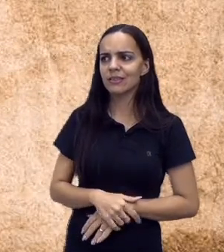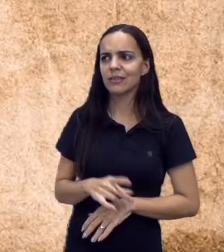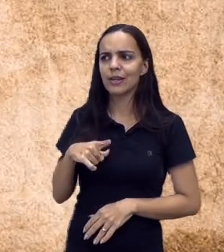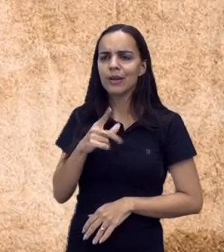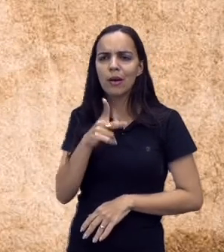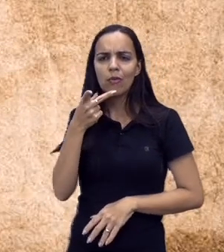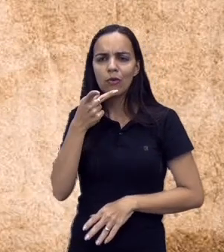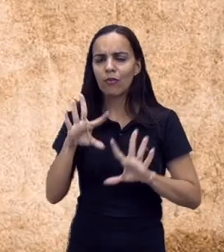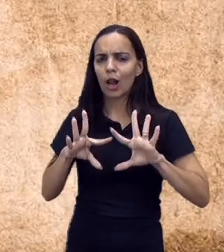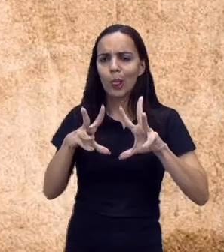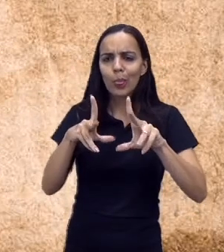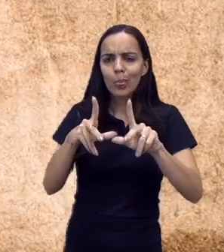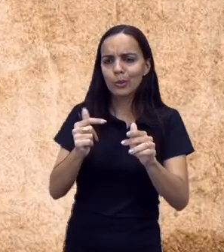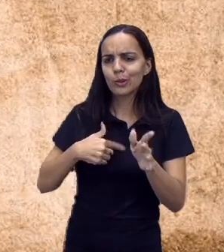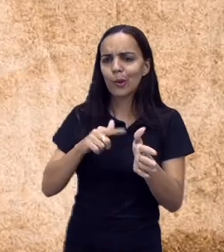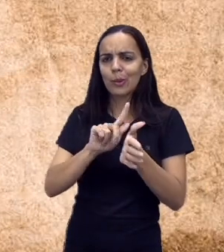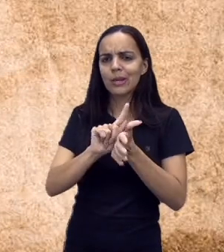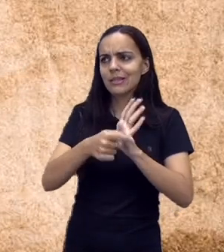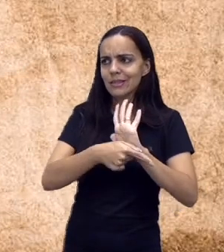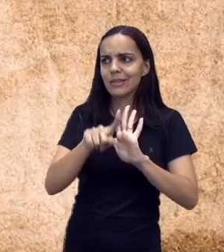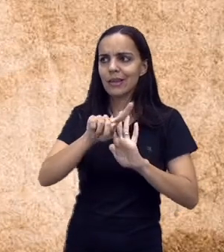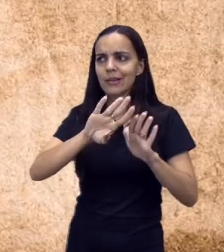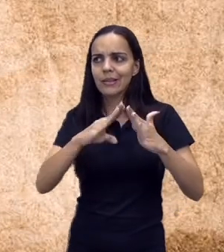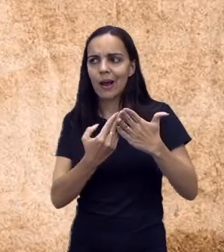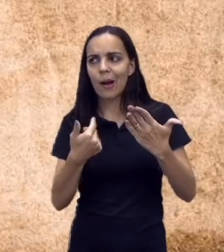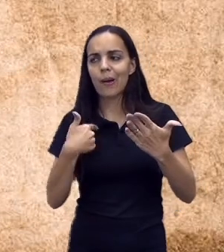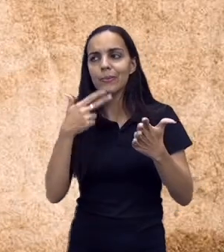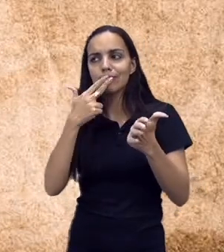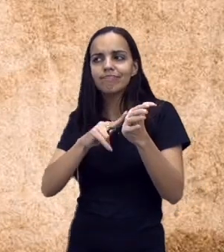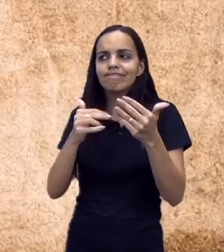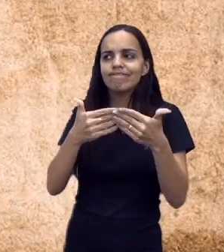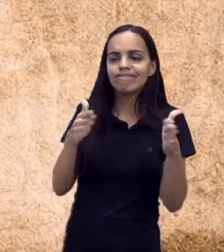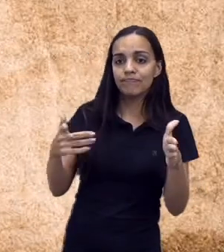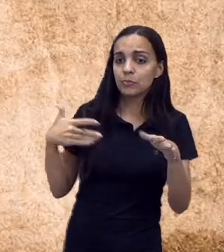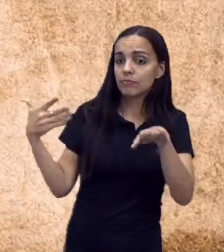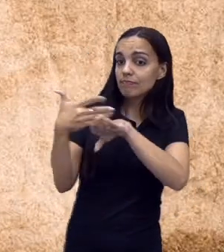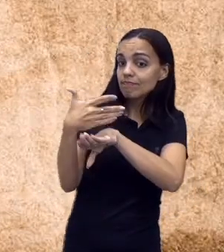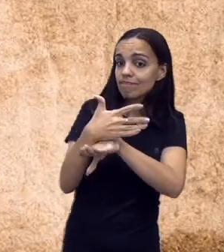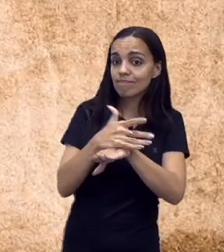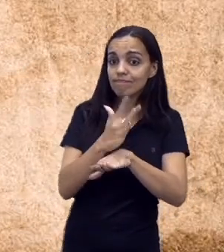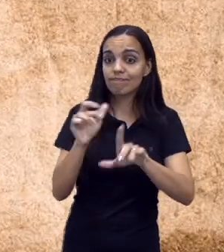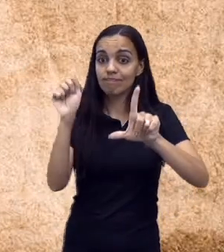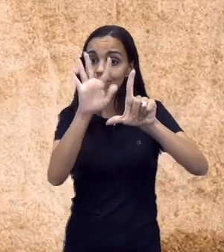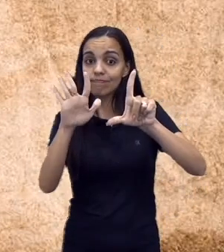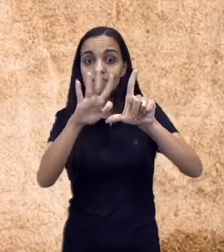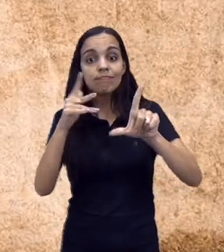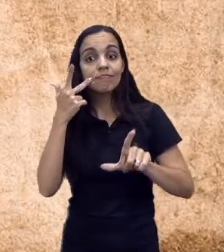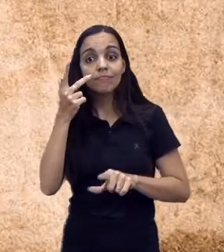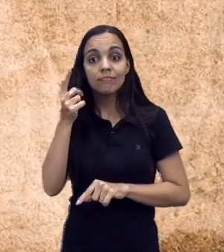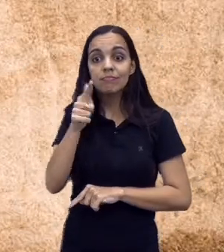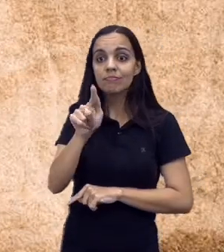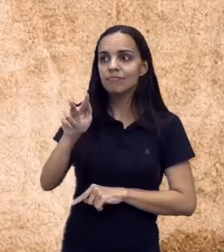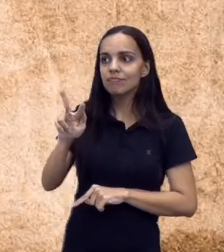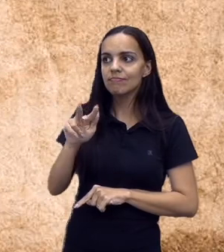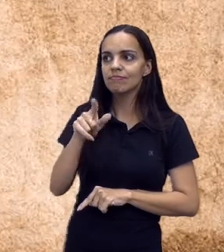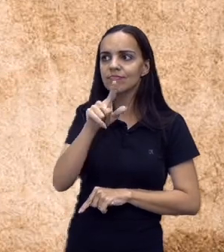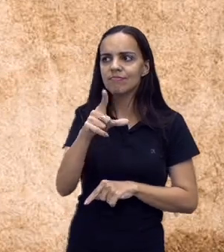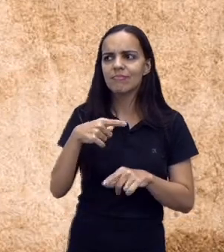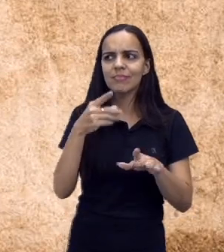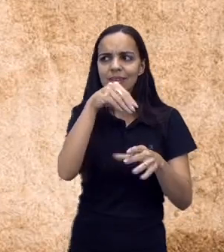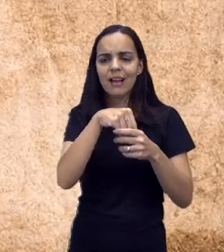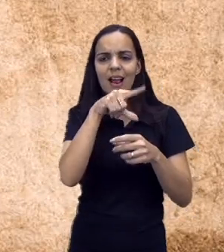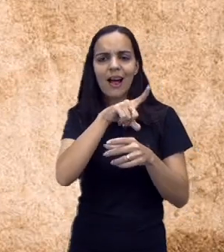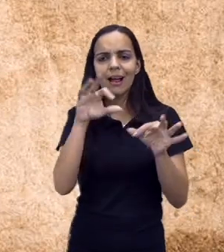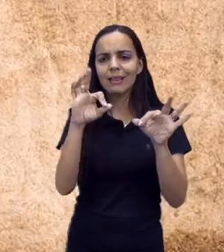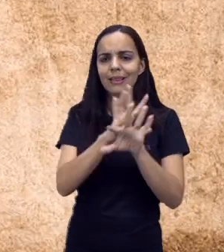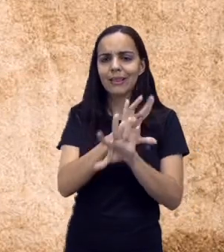sobre o gênero textual, carta aberta, vocês vão acessar as atividades da plataforma IsmedGV, como apontando a